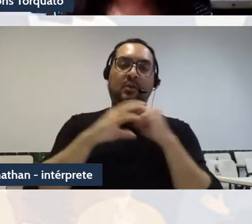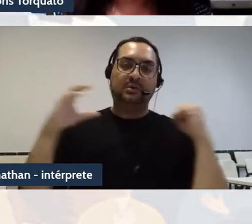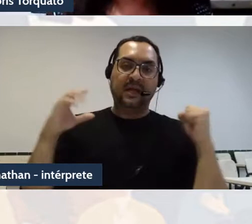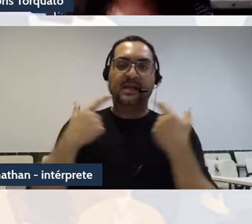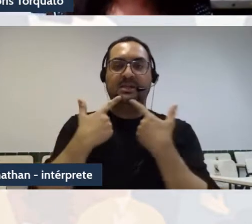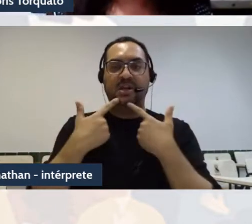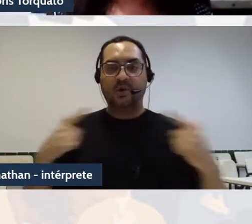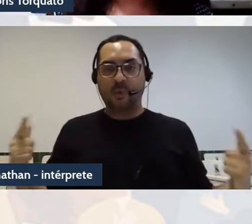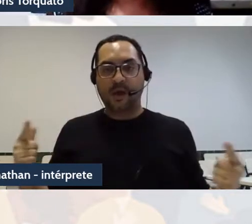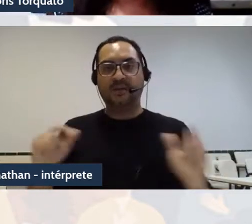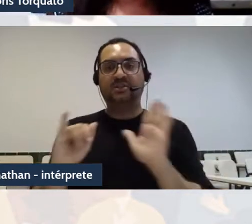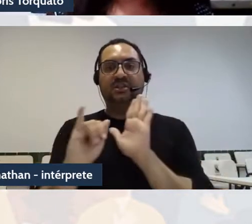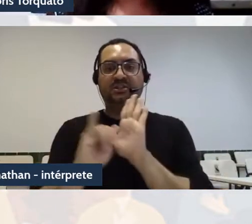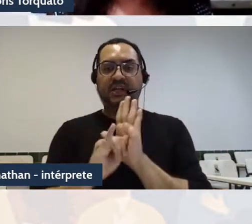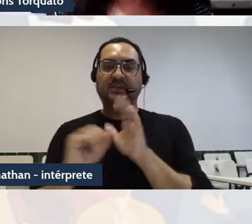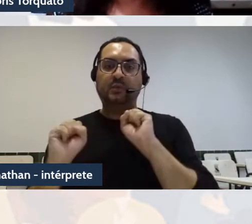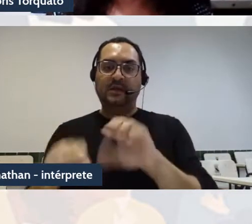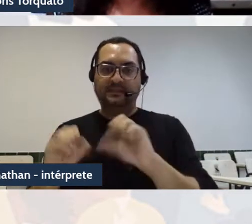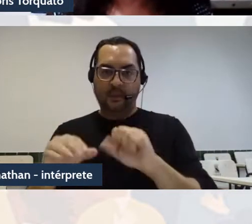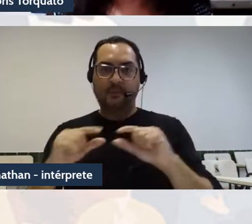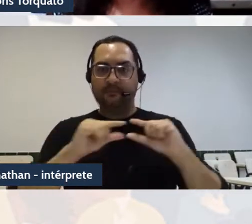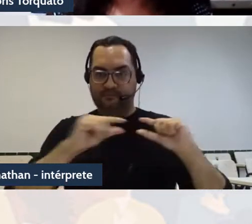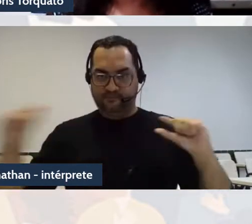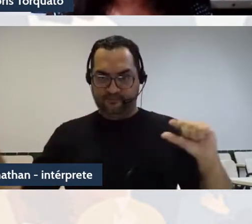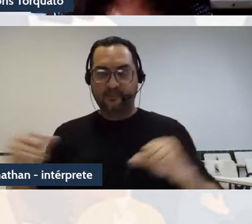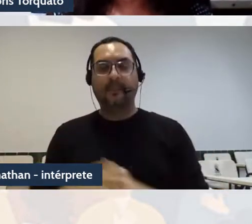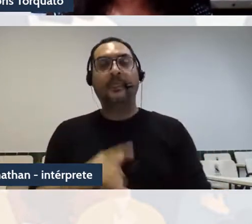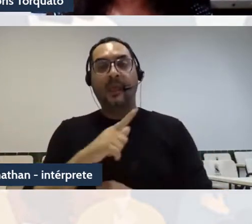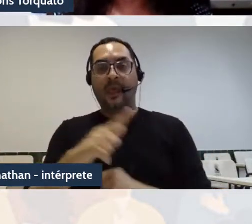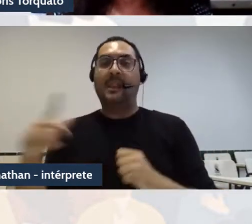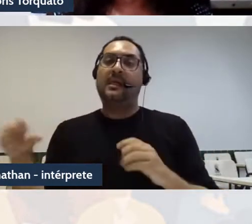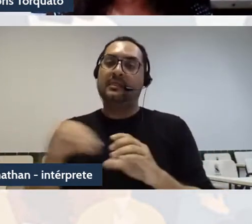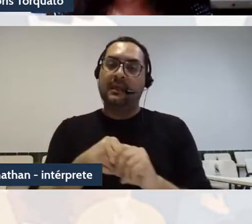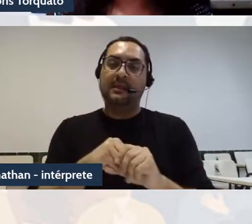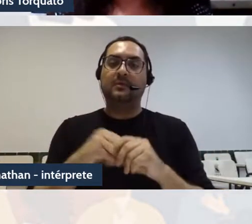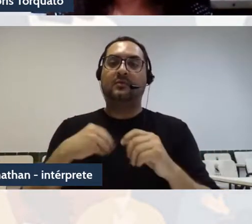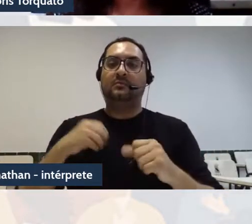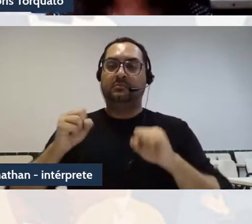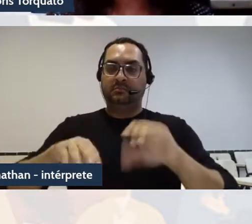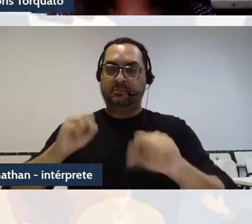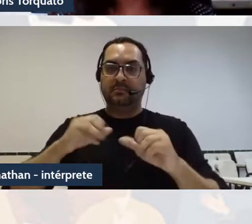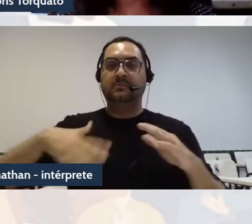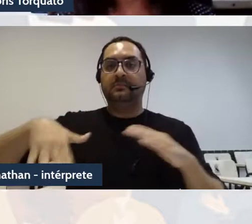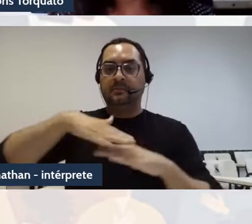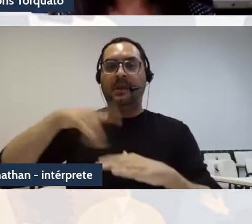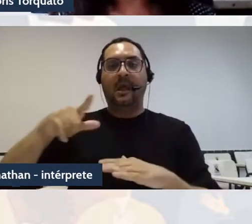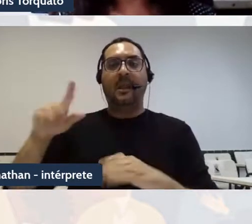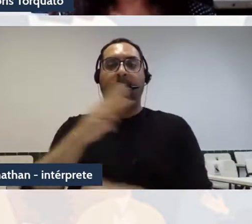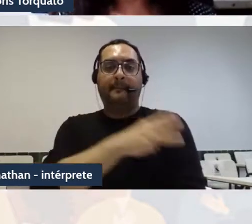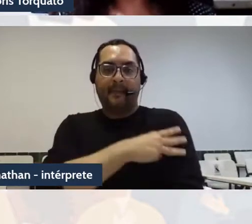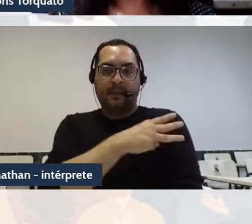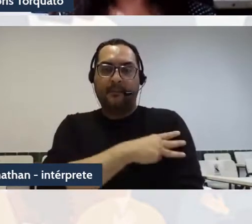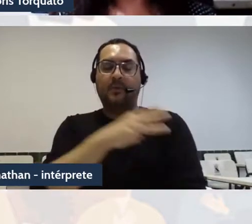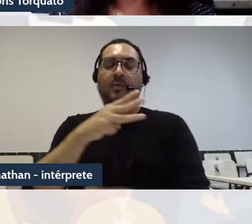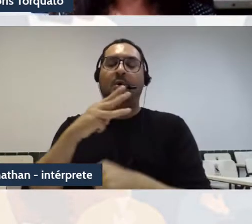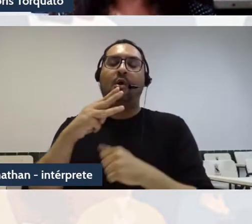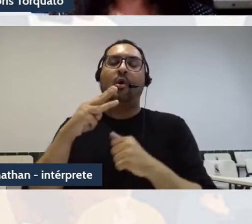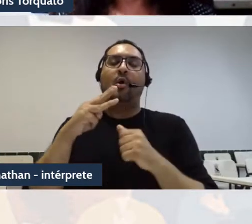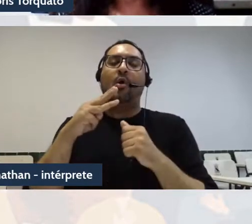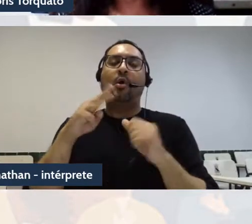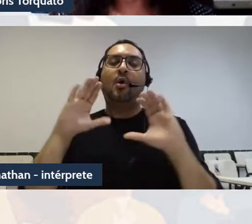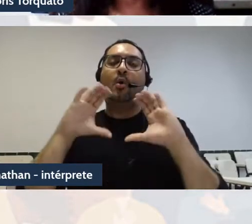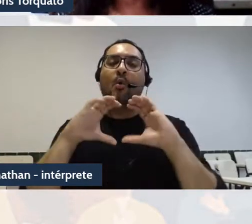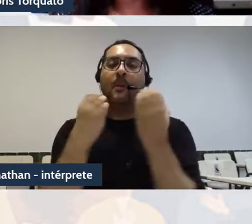Integra o GT Dampol, Transculturalidade, Linguagem e Educação. É membro do Comitê PIBIC de